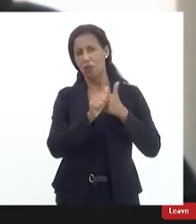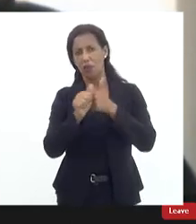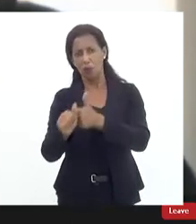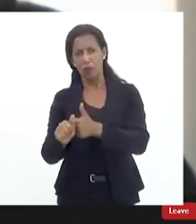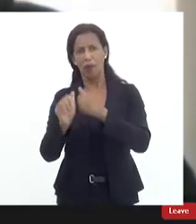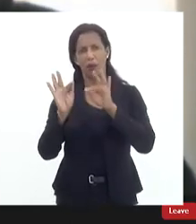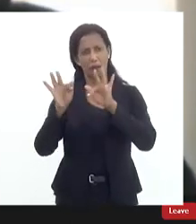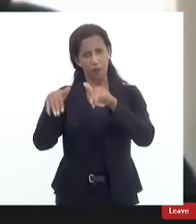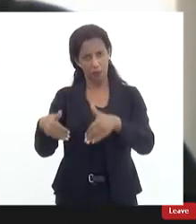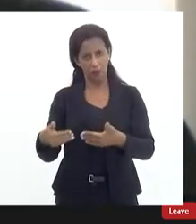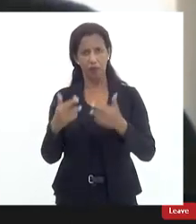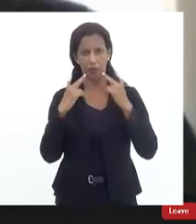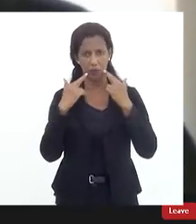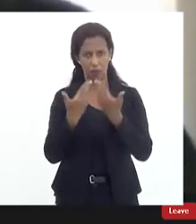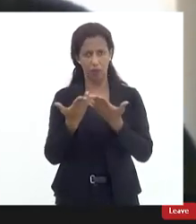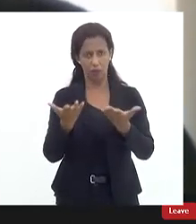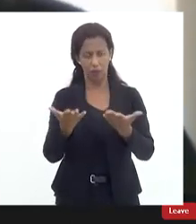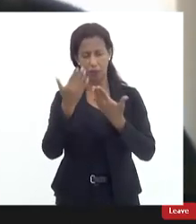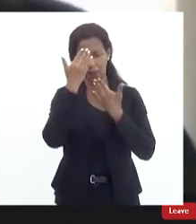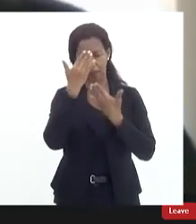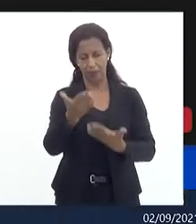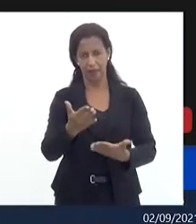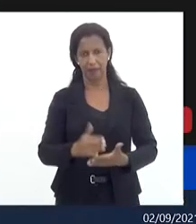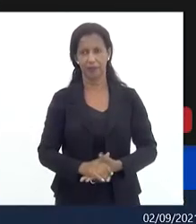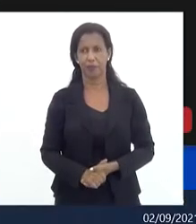término aí a nossa reunião obrigado